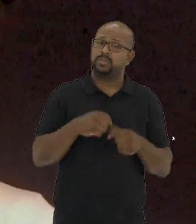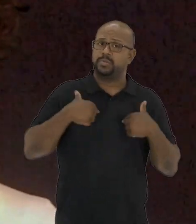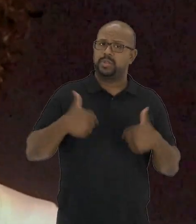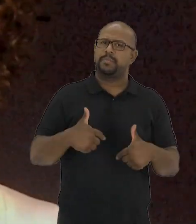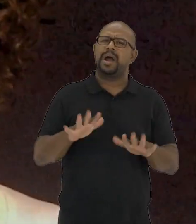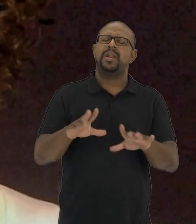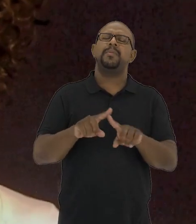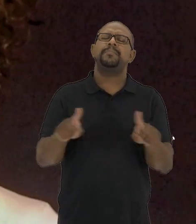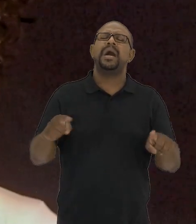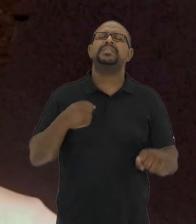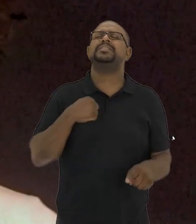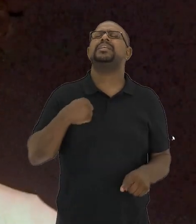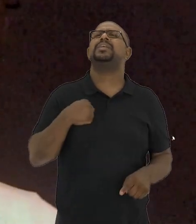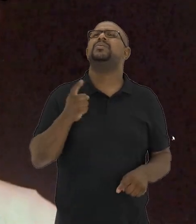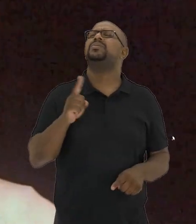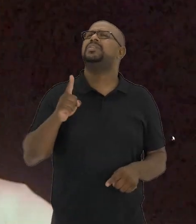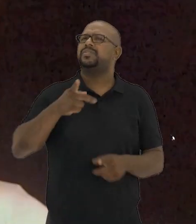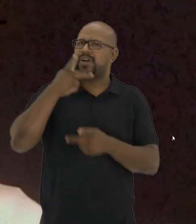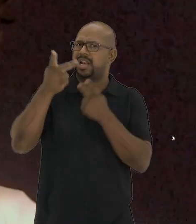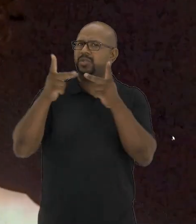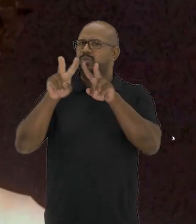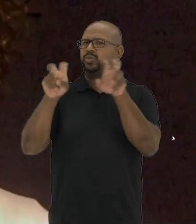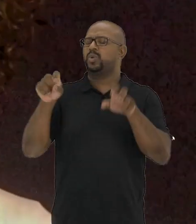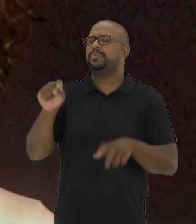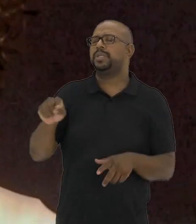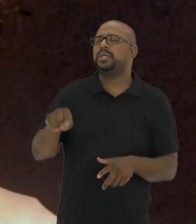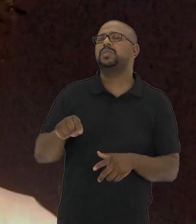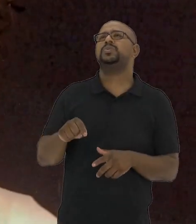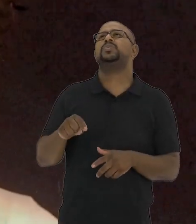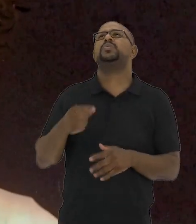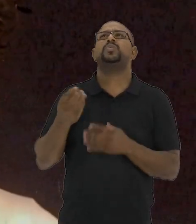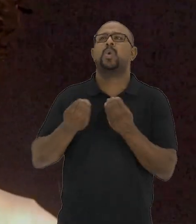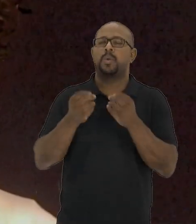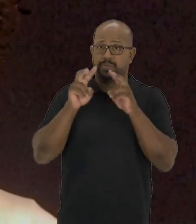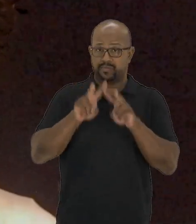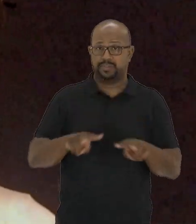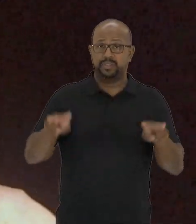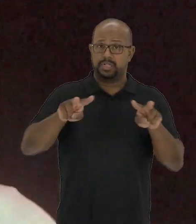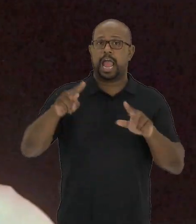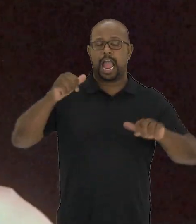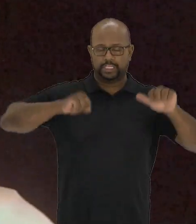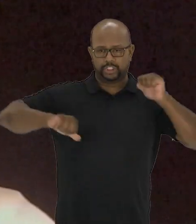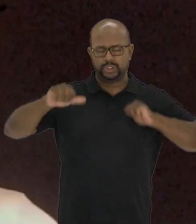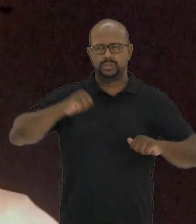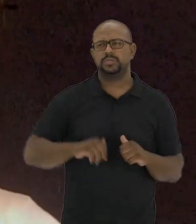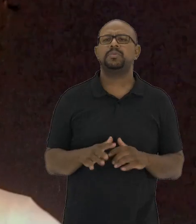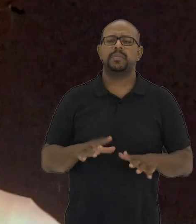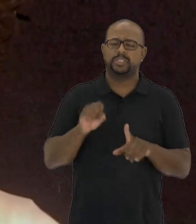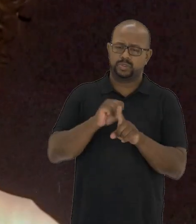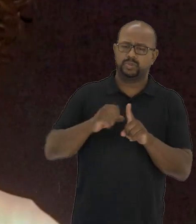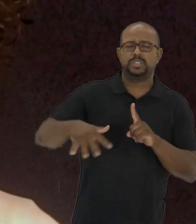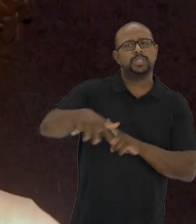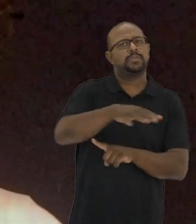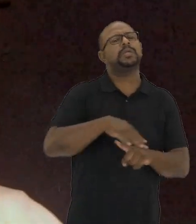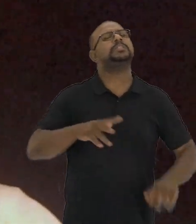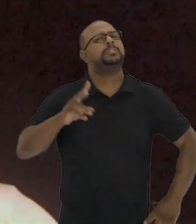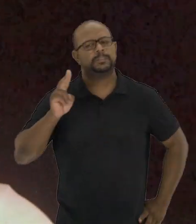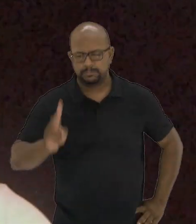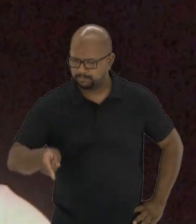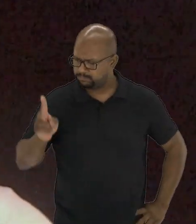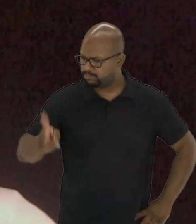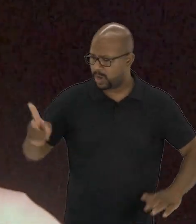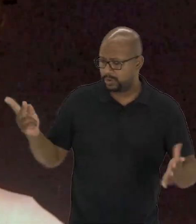estão presentes no meu trabalho. Mas, ainda que eu não esteja falando sobre essas questões do ponto de vista artístico,